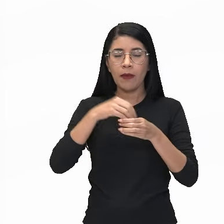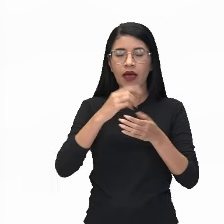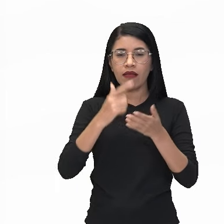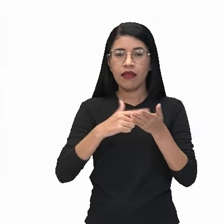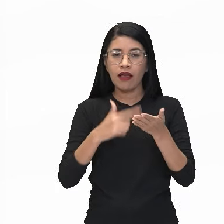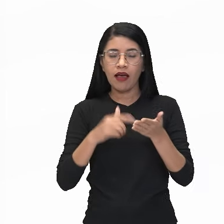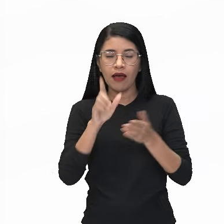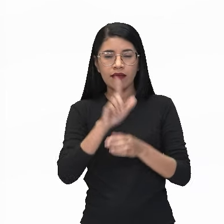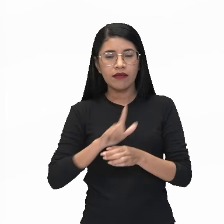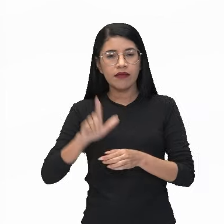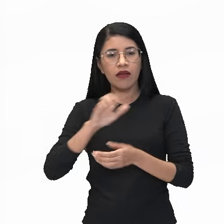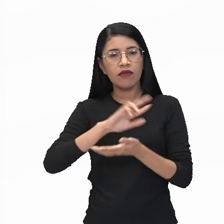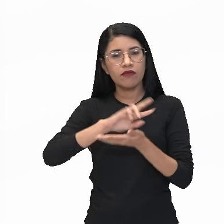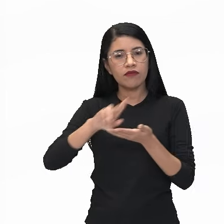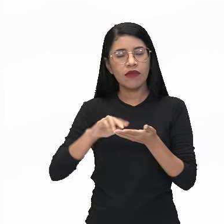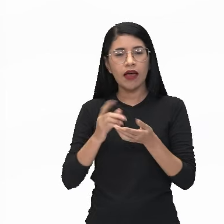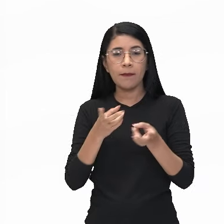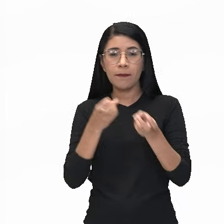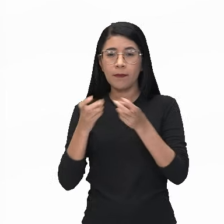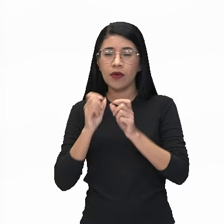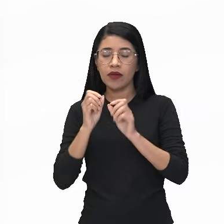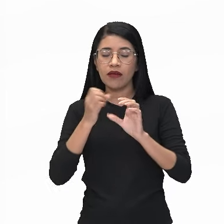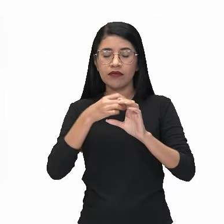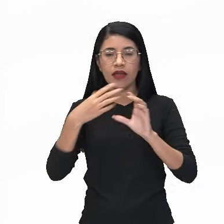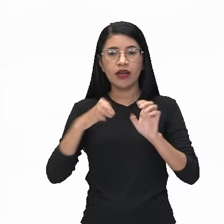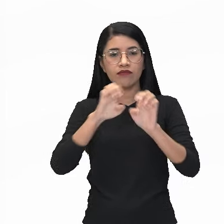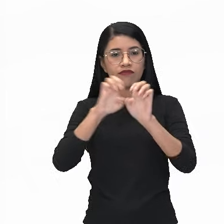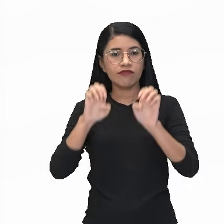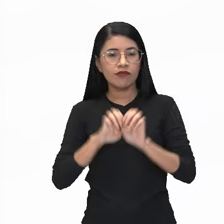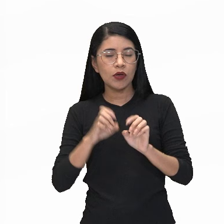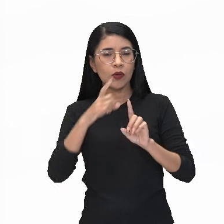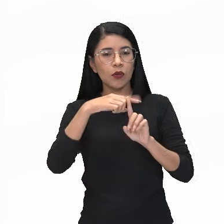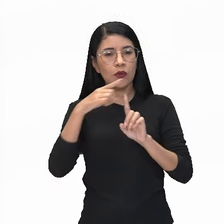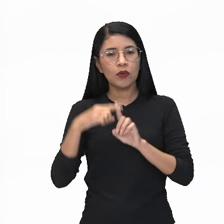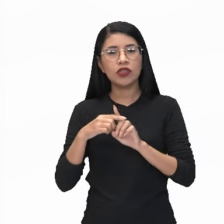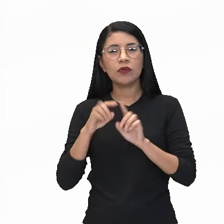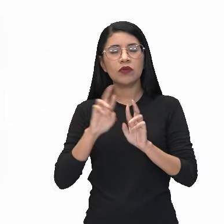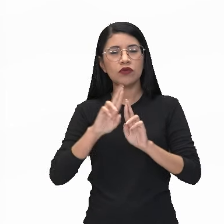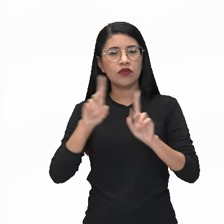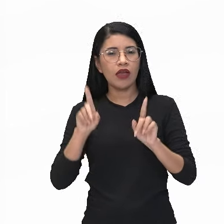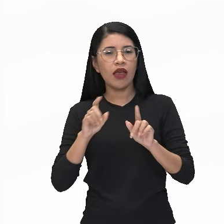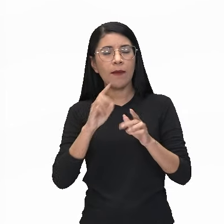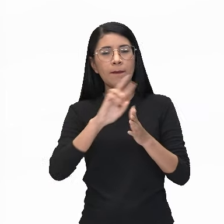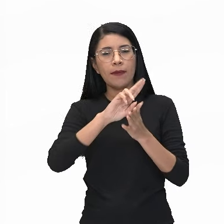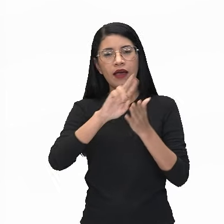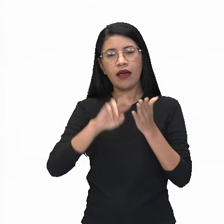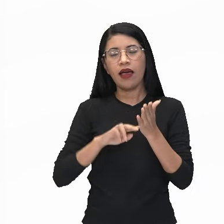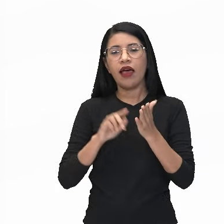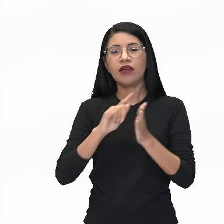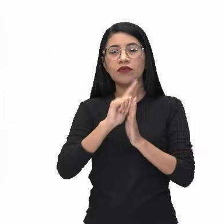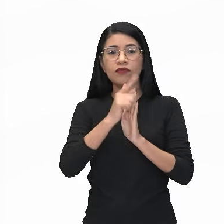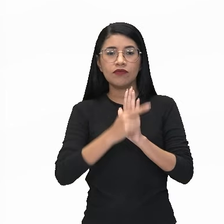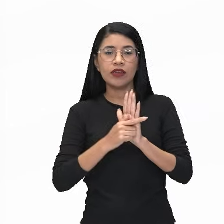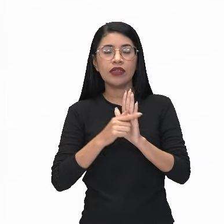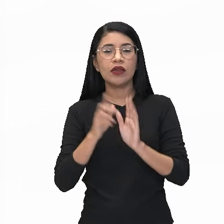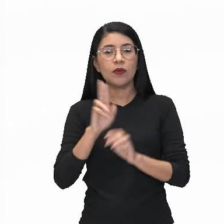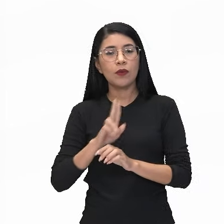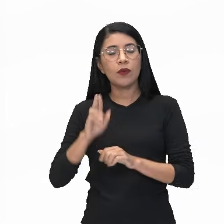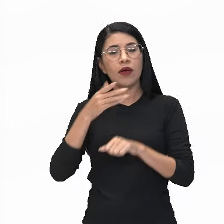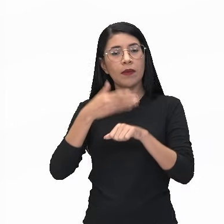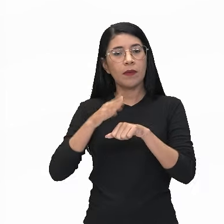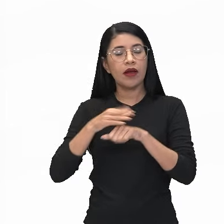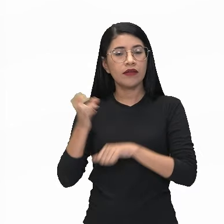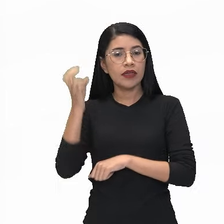literárias, identificando características estruturais e estilísticas nos diferentes gêneros, a partir das práticas